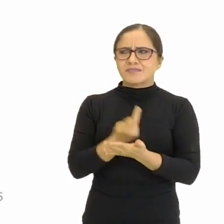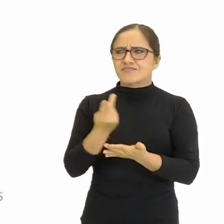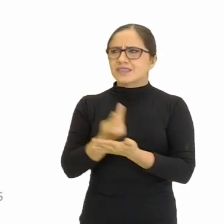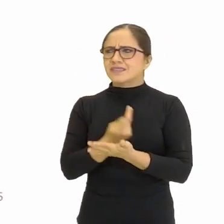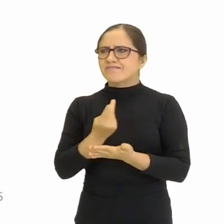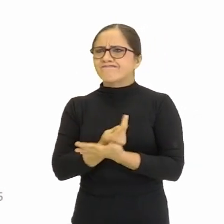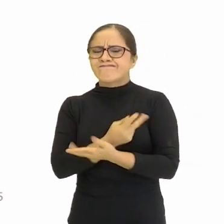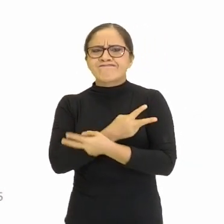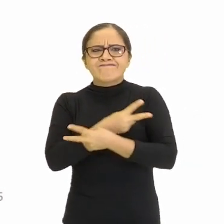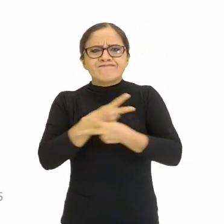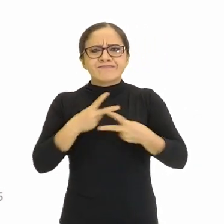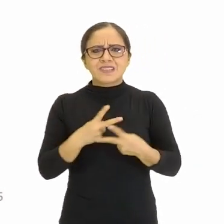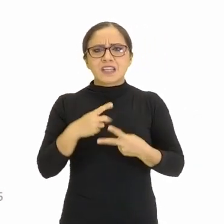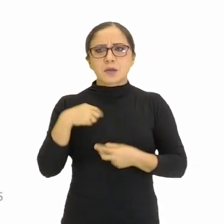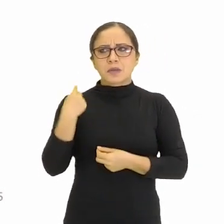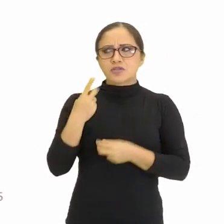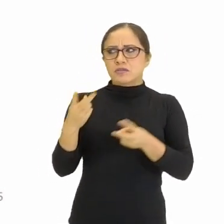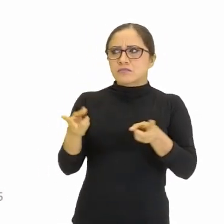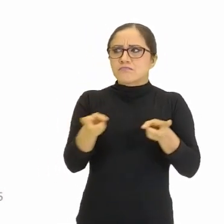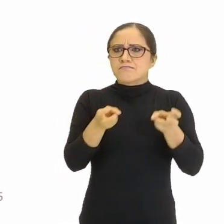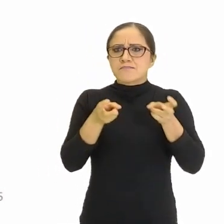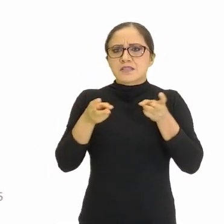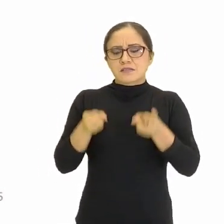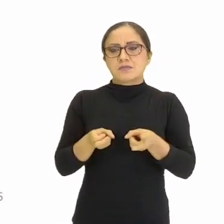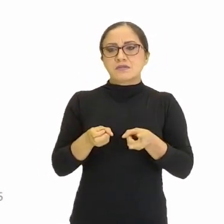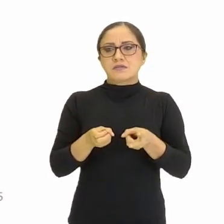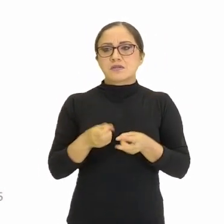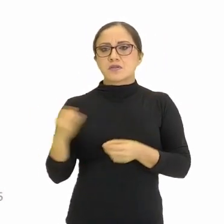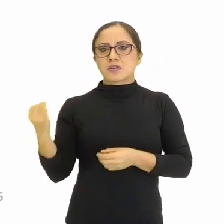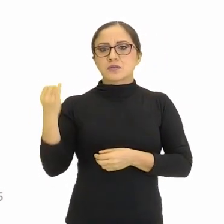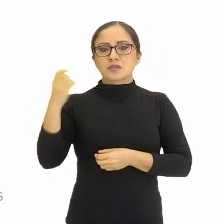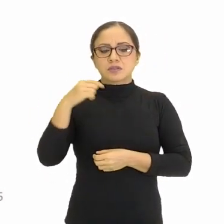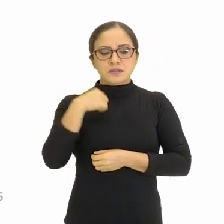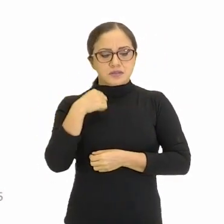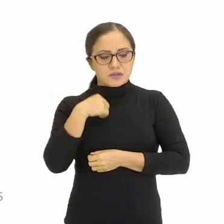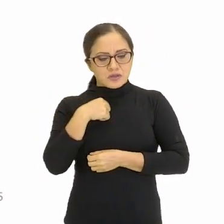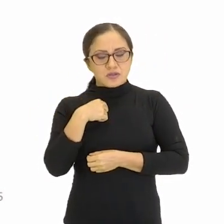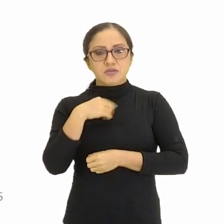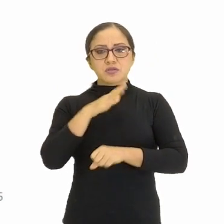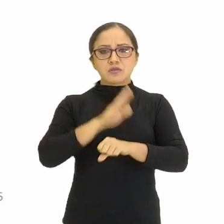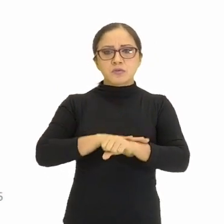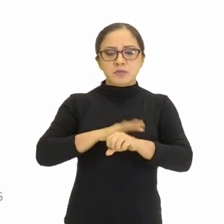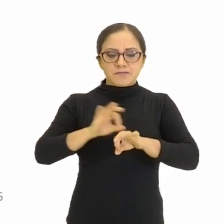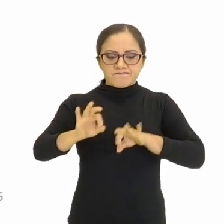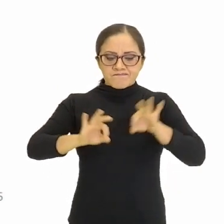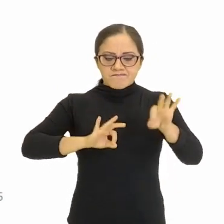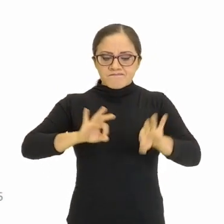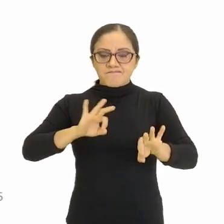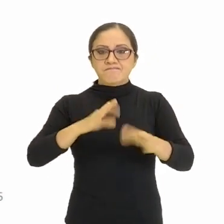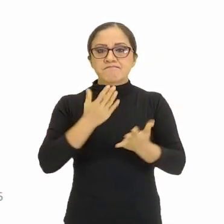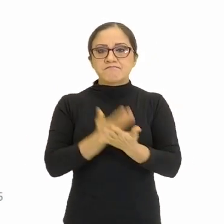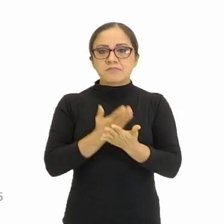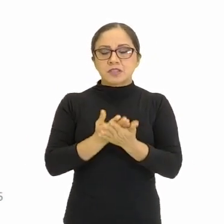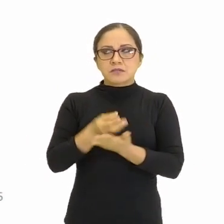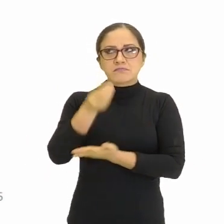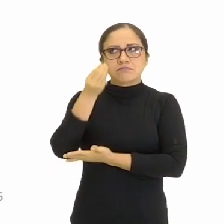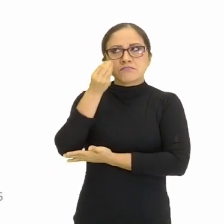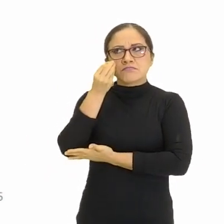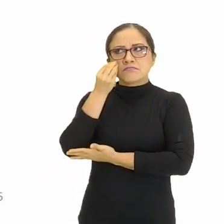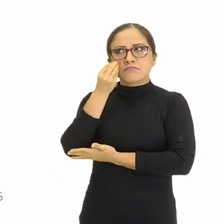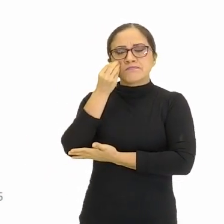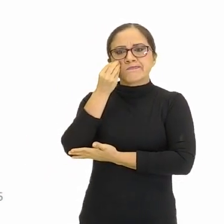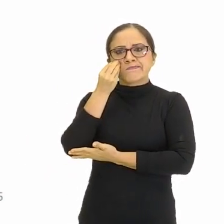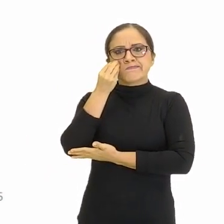preciso que a gente, na nossa aula, nos nossos planejamentos, tenha atenção nesse processo de